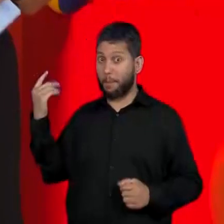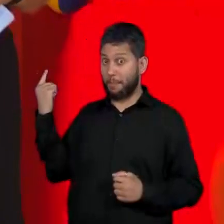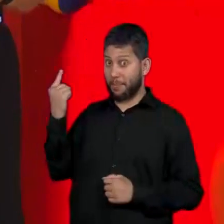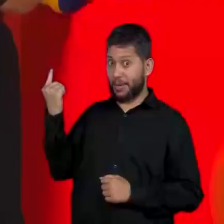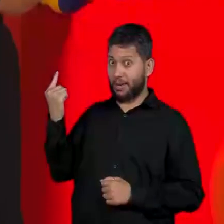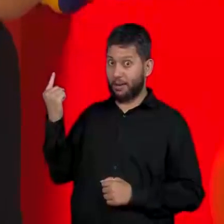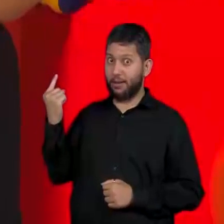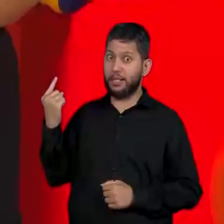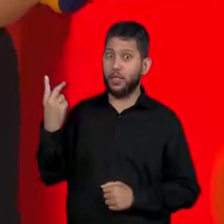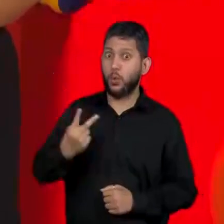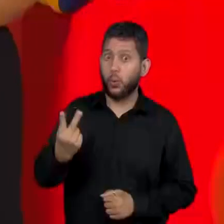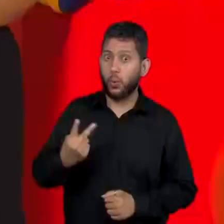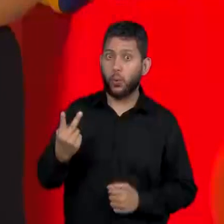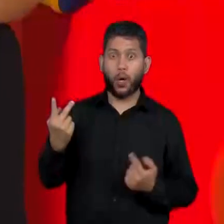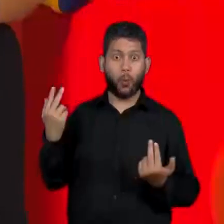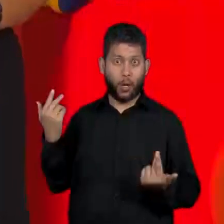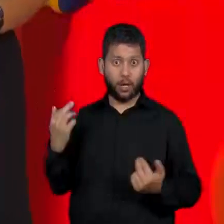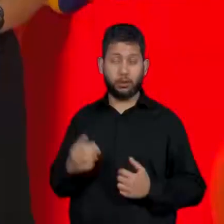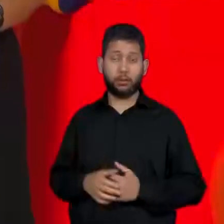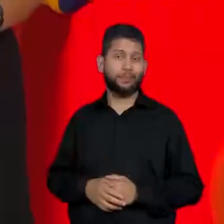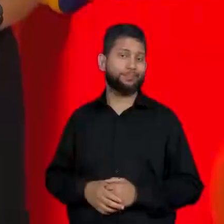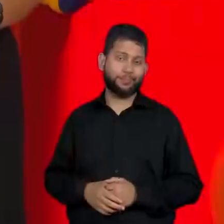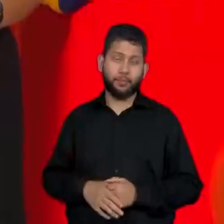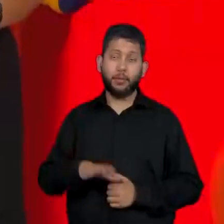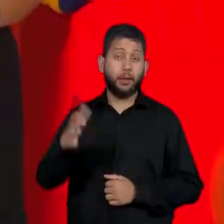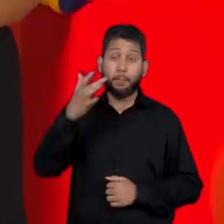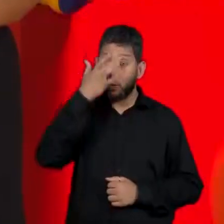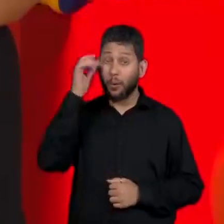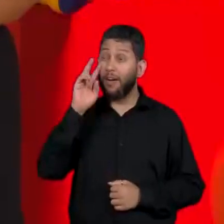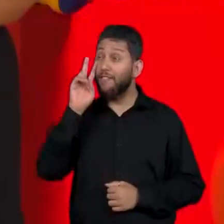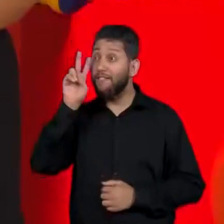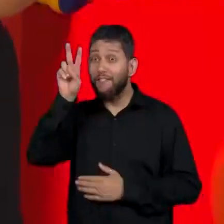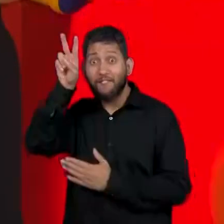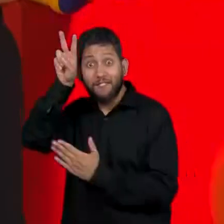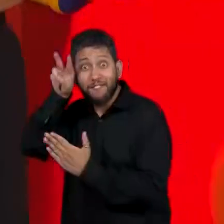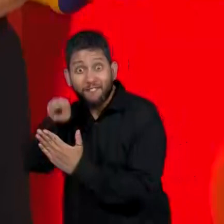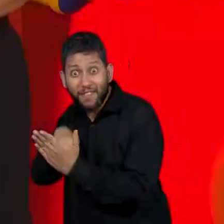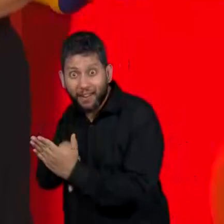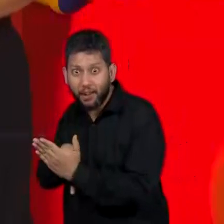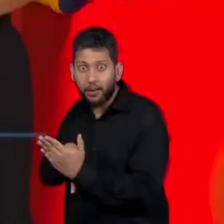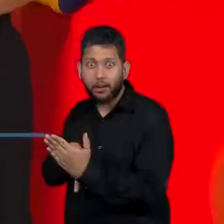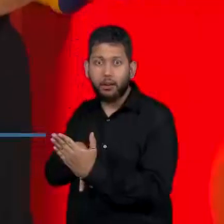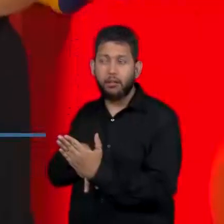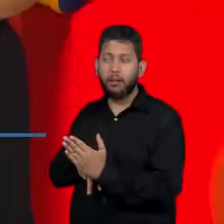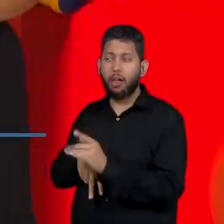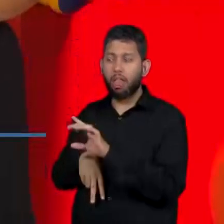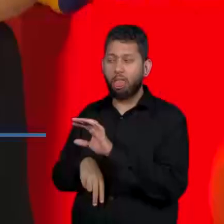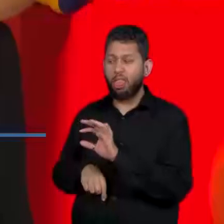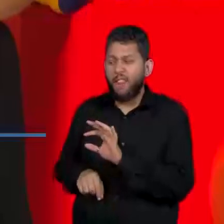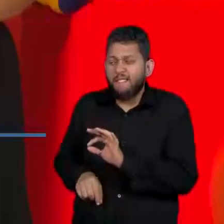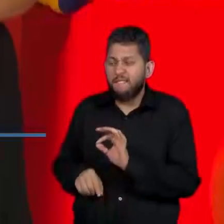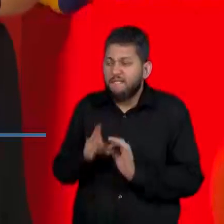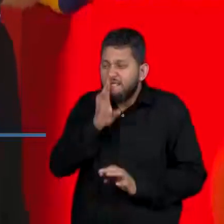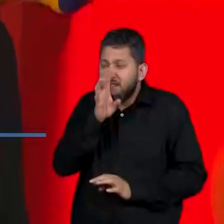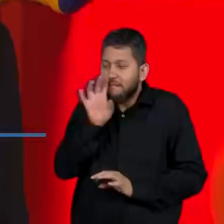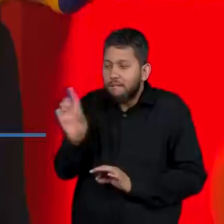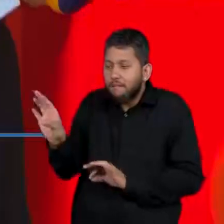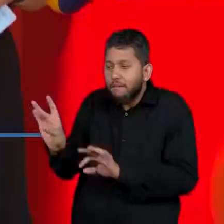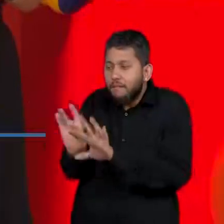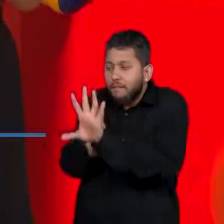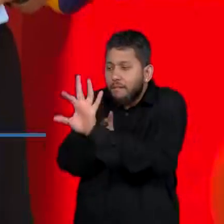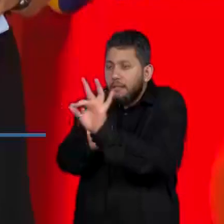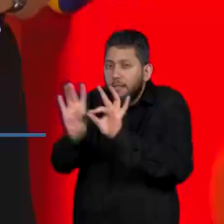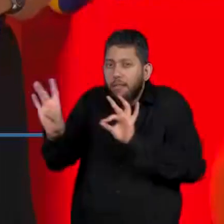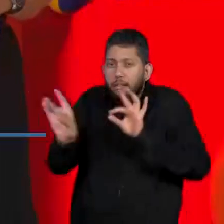replicam matérias que são fake fazem o quê? Eles pegam uma informação verídica, uma que é verdadeira, e